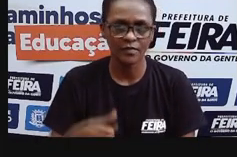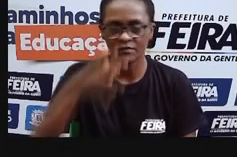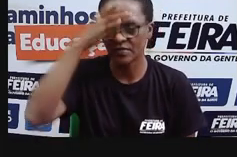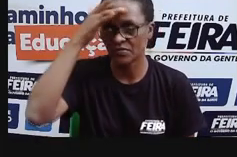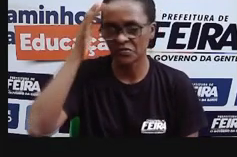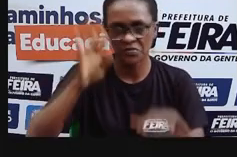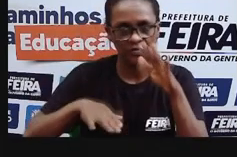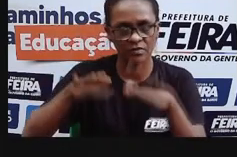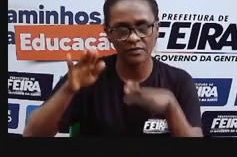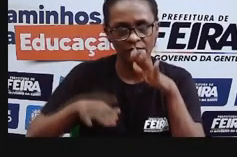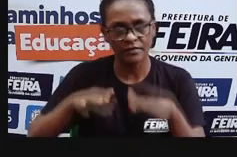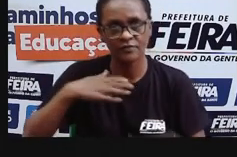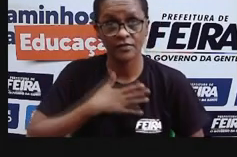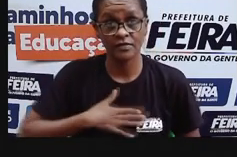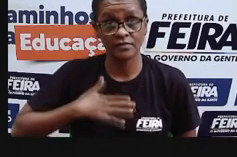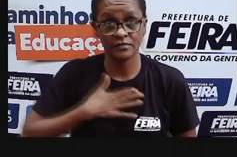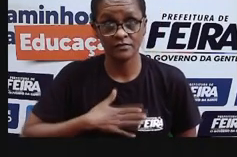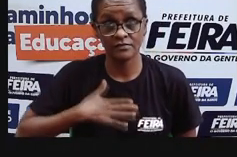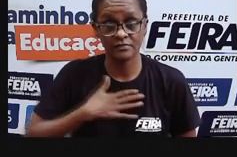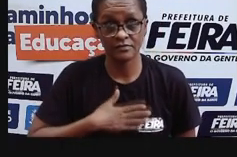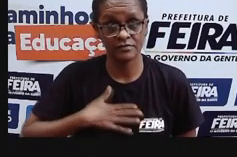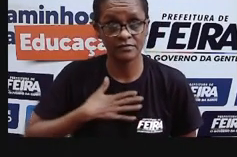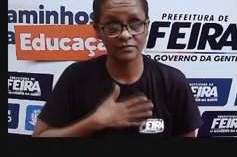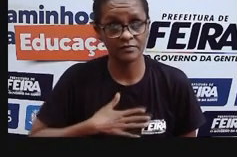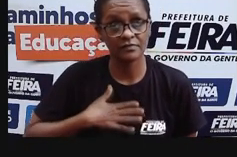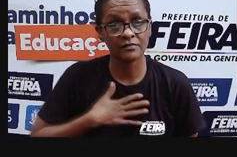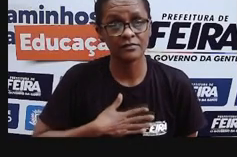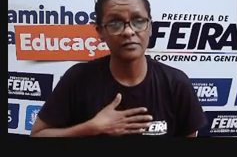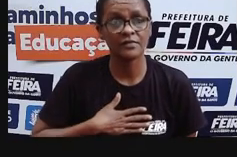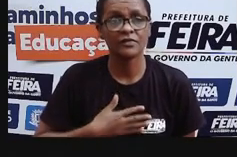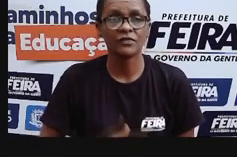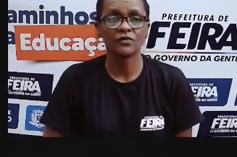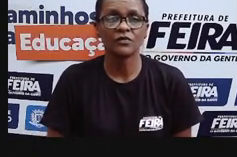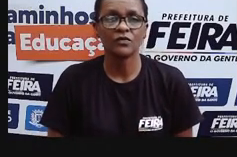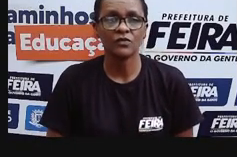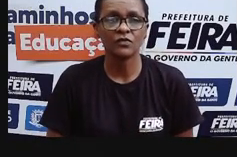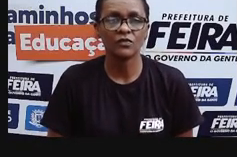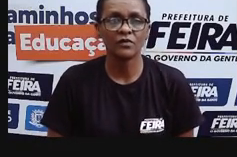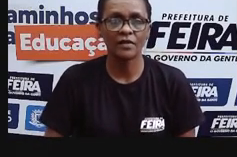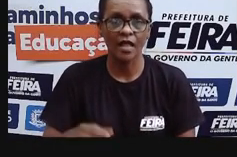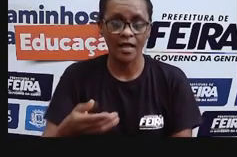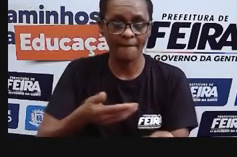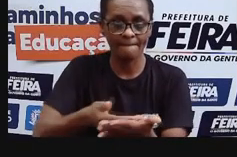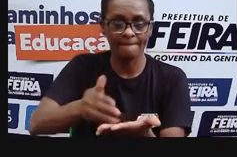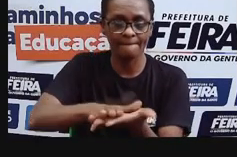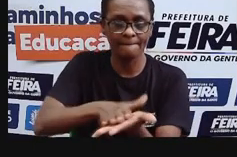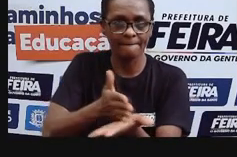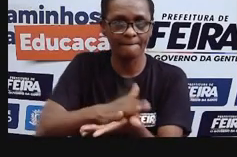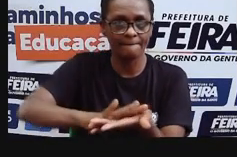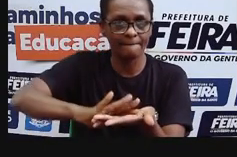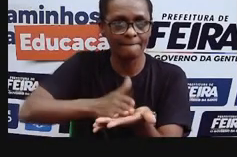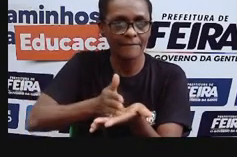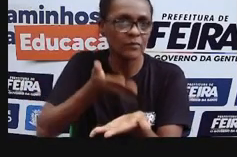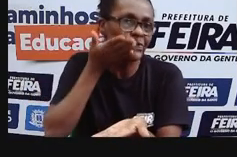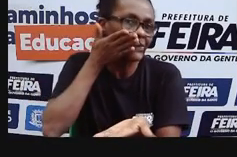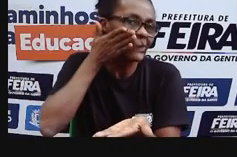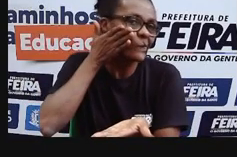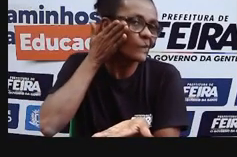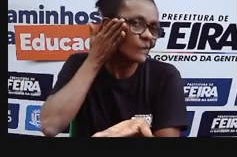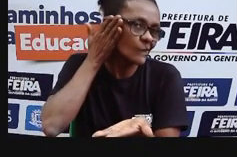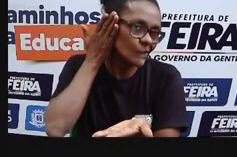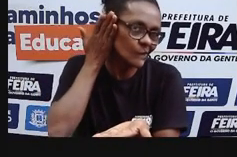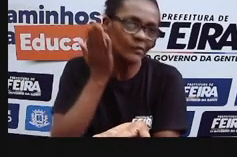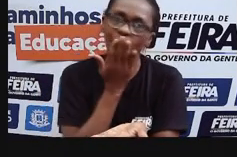usam também uma toxina, toxina butolínica, que é o butox, né? E aí, algumas pessoas, por estética,